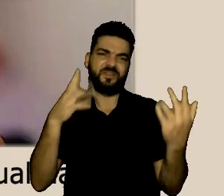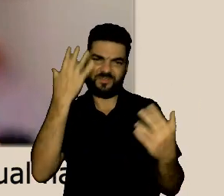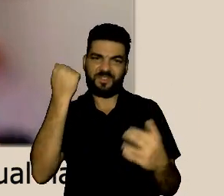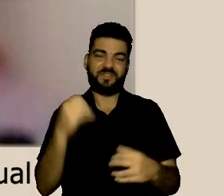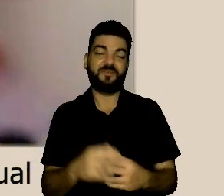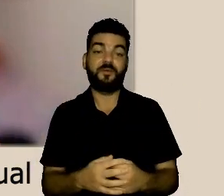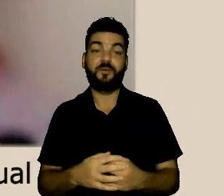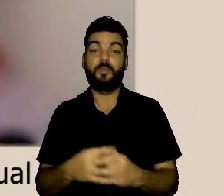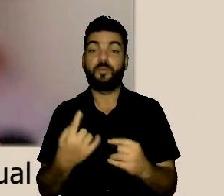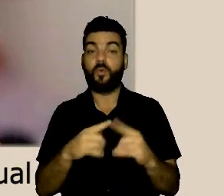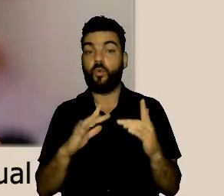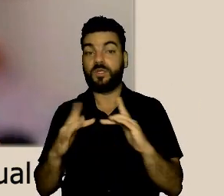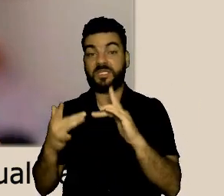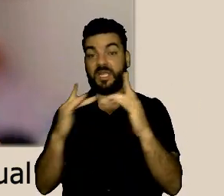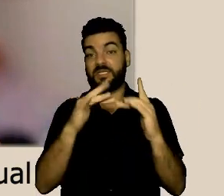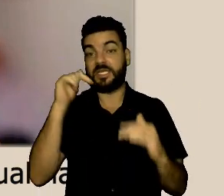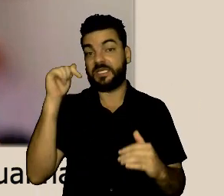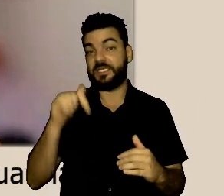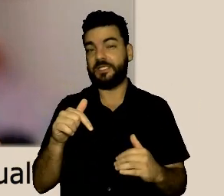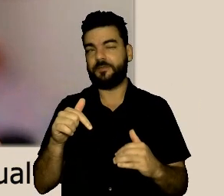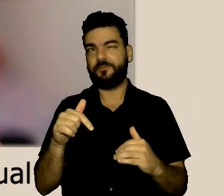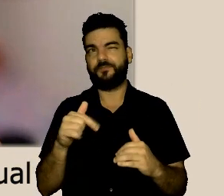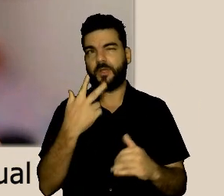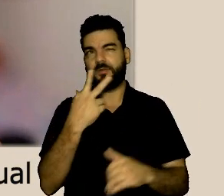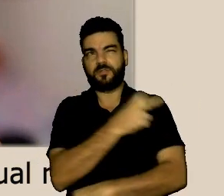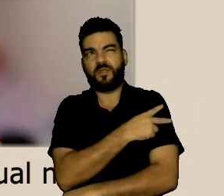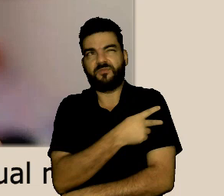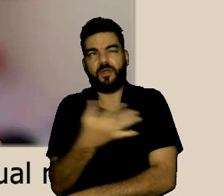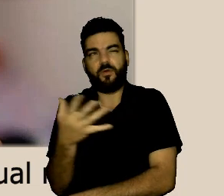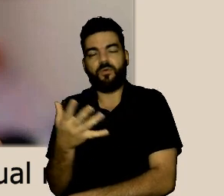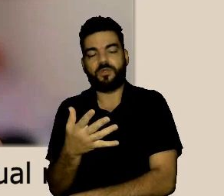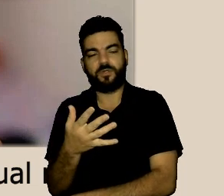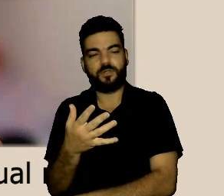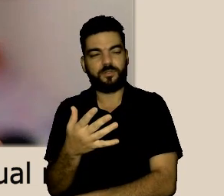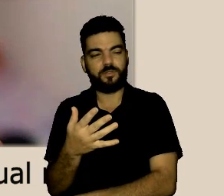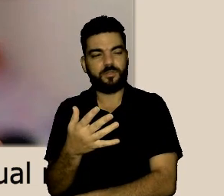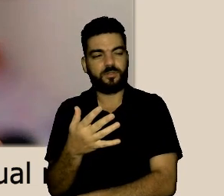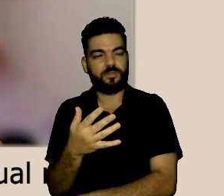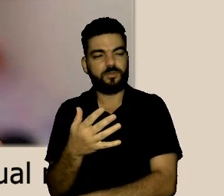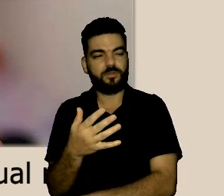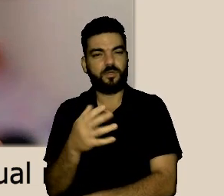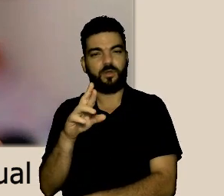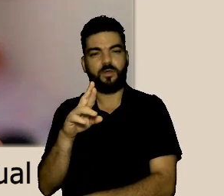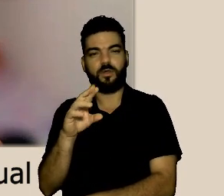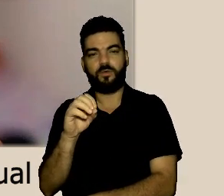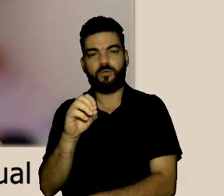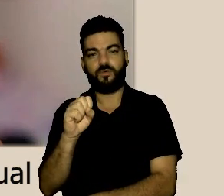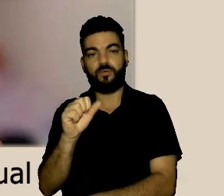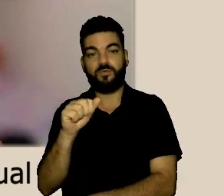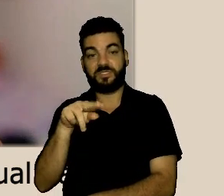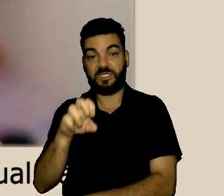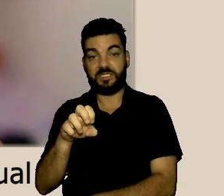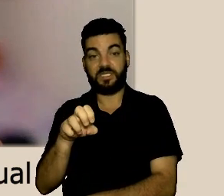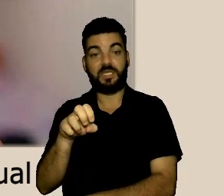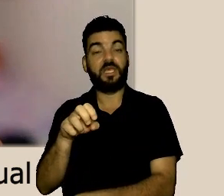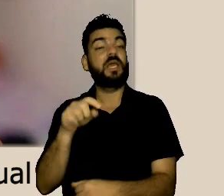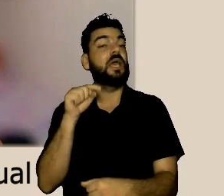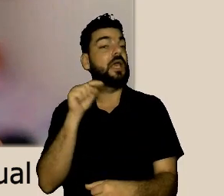é algo que na verdade ocorre no Brasil inteiro e obviamente as relações pessoais eu vou dizer assim que no caso a nossa atual chefe